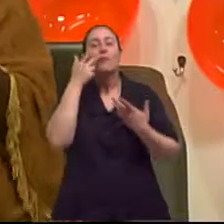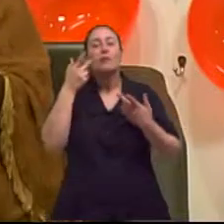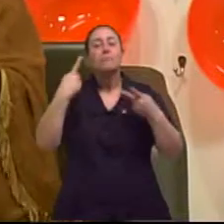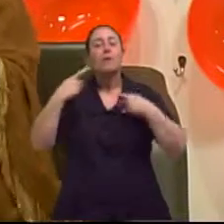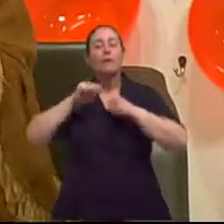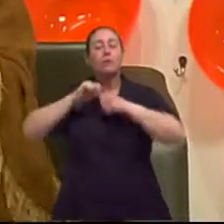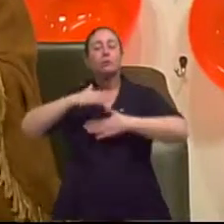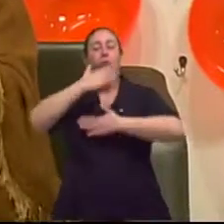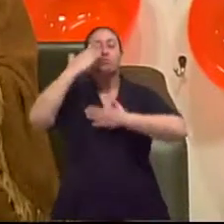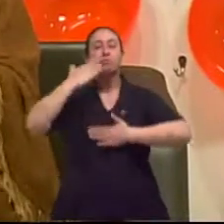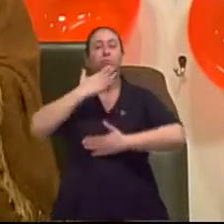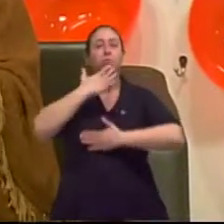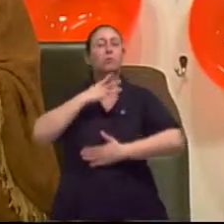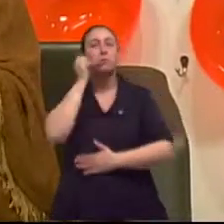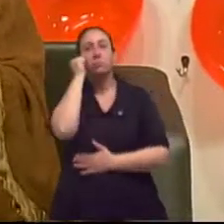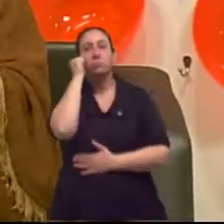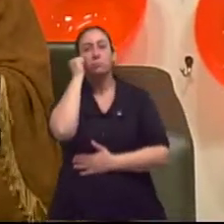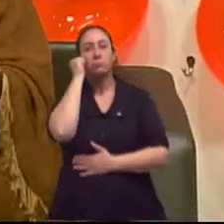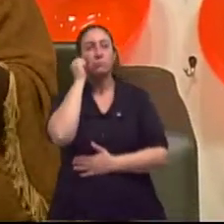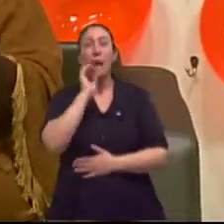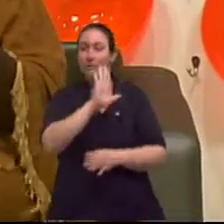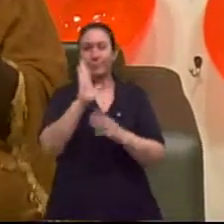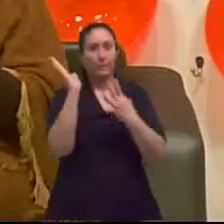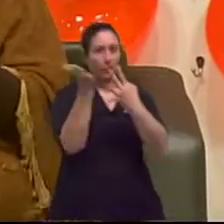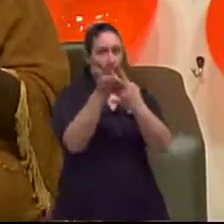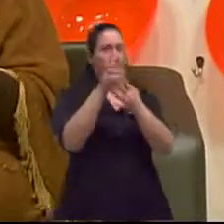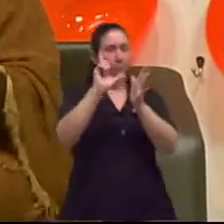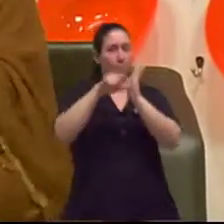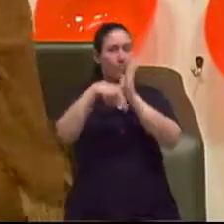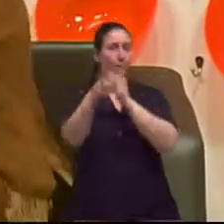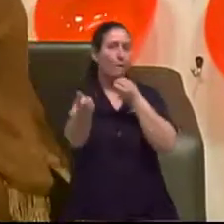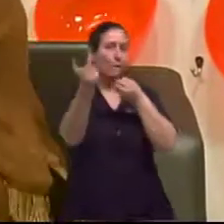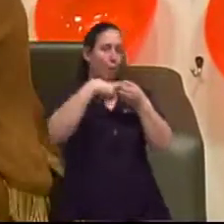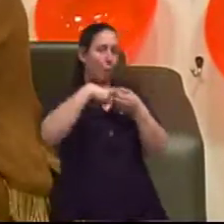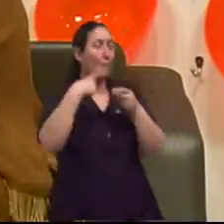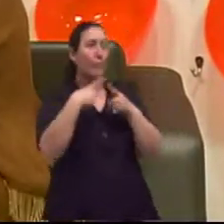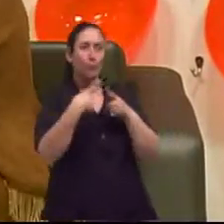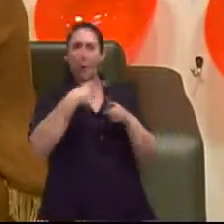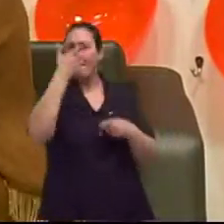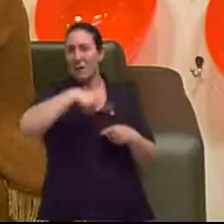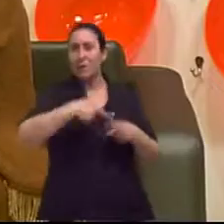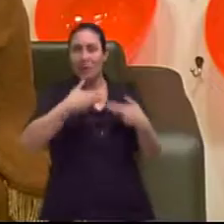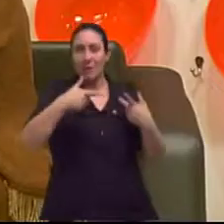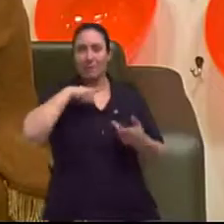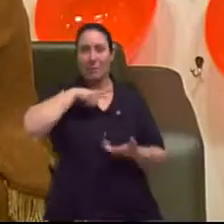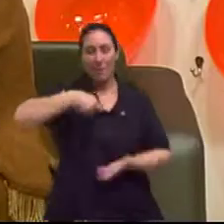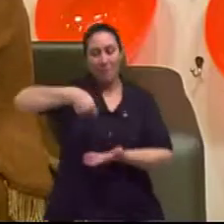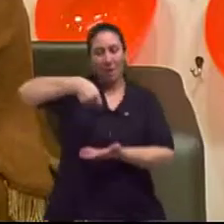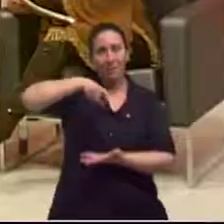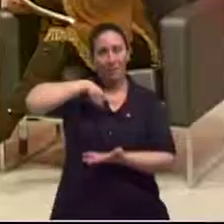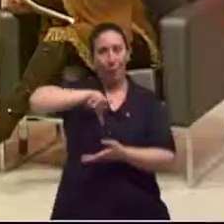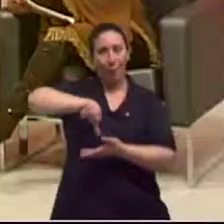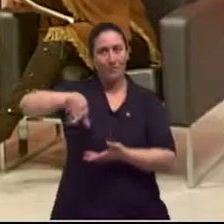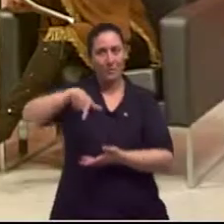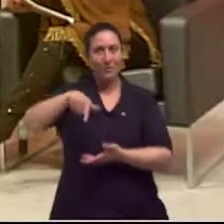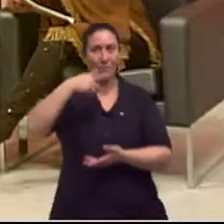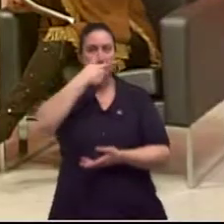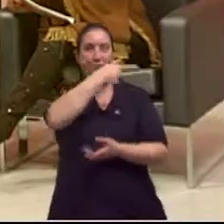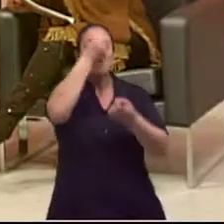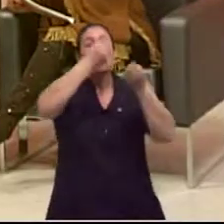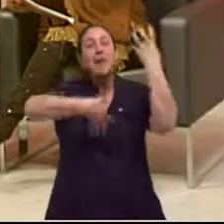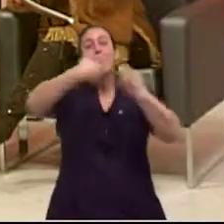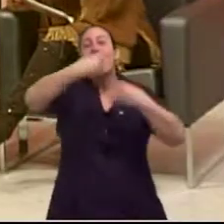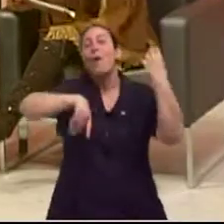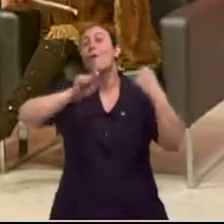exatamente de entrega. Nós voltamos logo em seguida, nós vamos ao pequeno intervalo. E a gente tem uma malinha aqui também, que a gente vai falar sobre ela, né? Ele vai